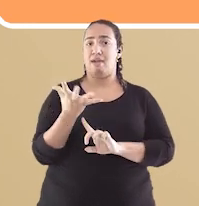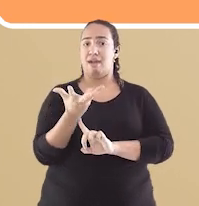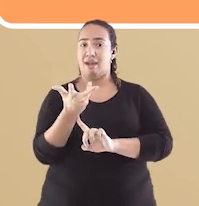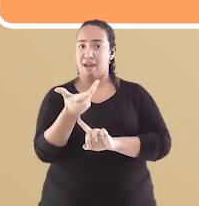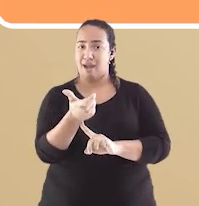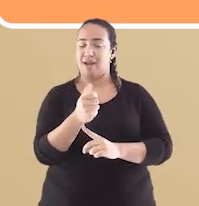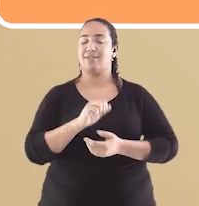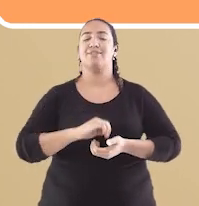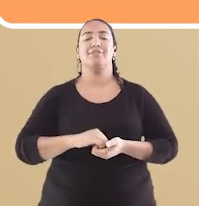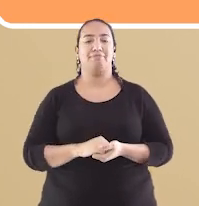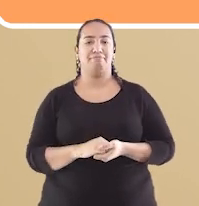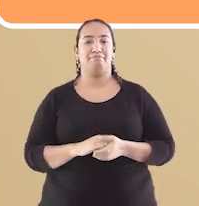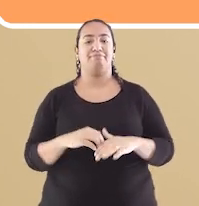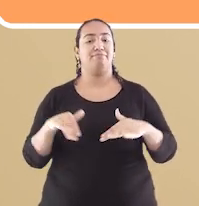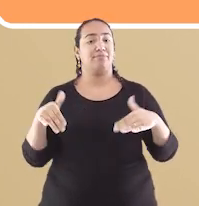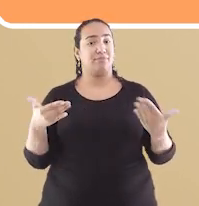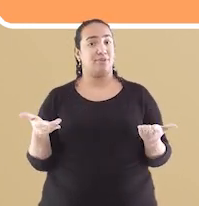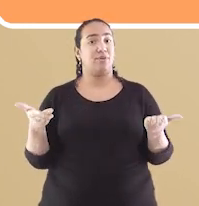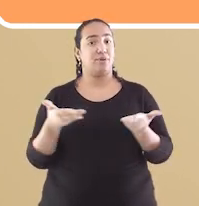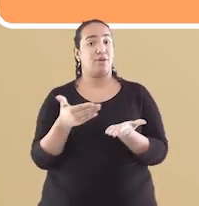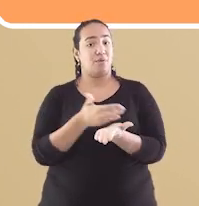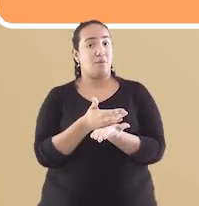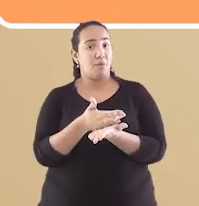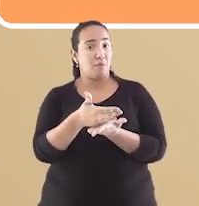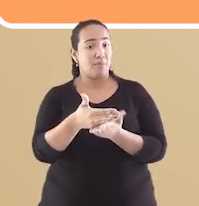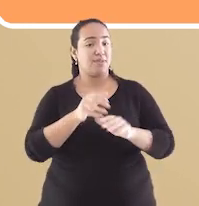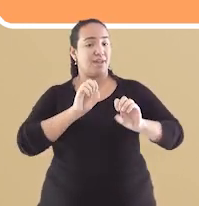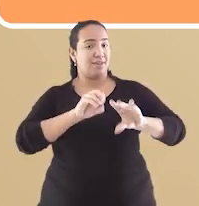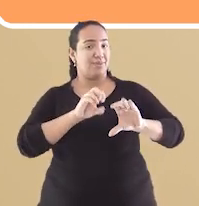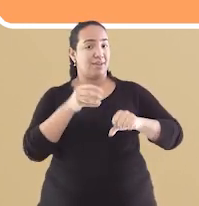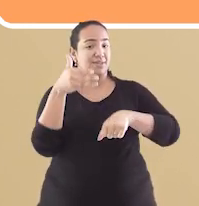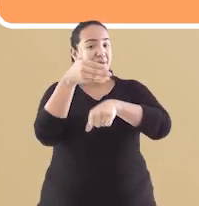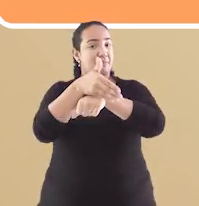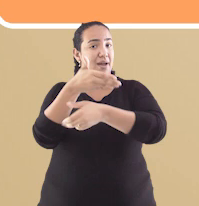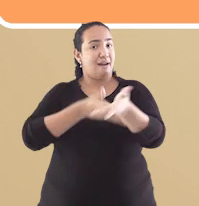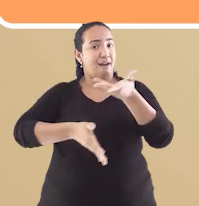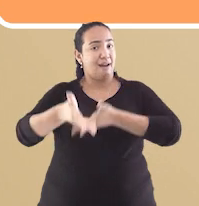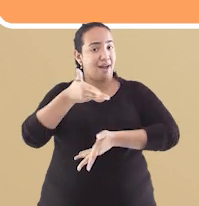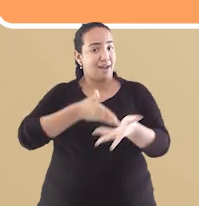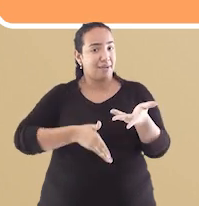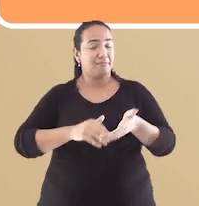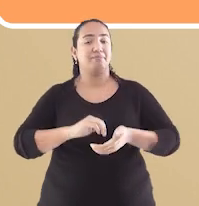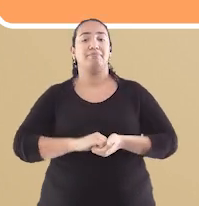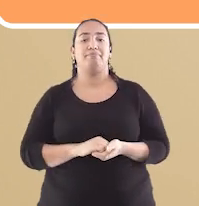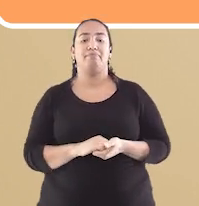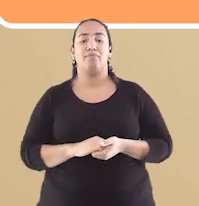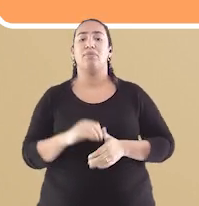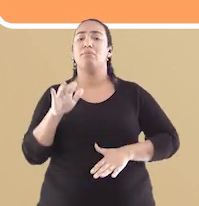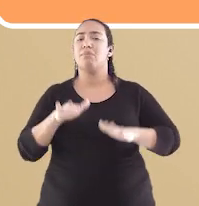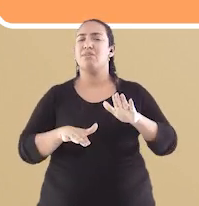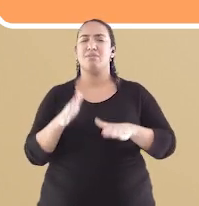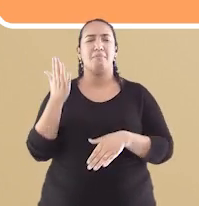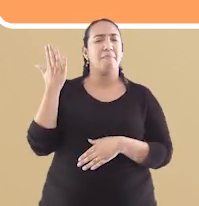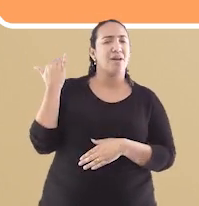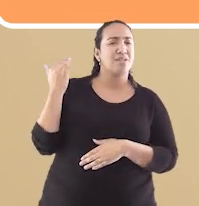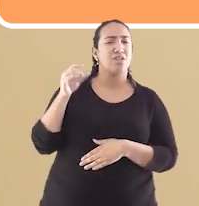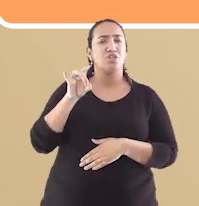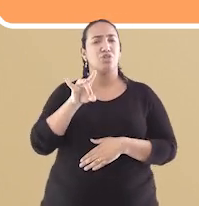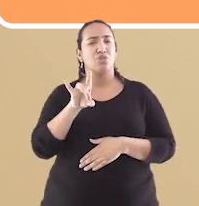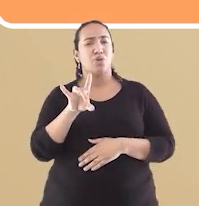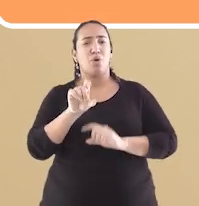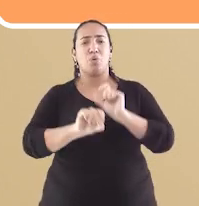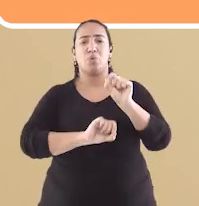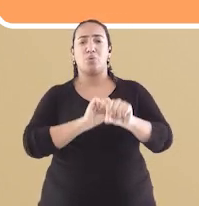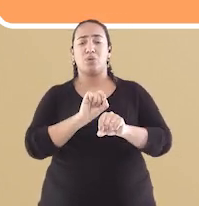Ofícios. Era mais um passo para tornar a educação mais acessível no Brasil, mesmo que no início era apenas para as